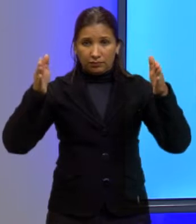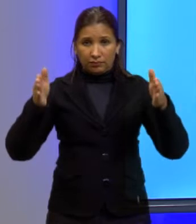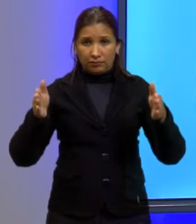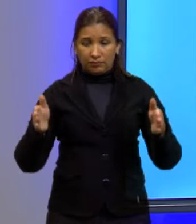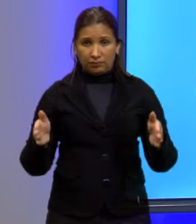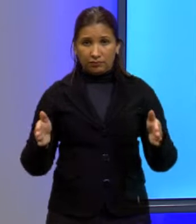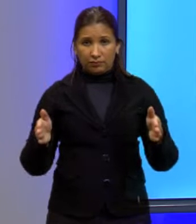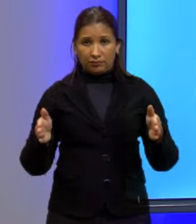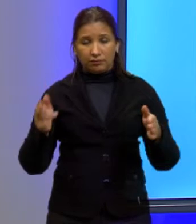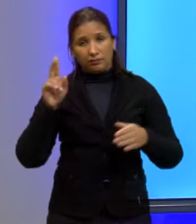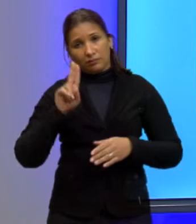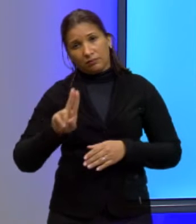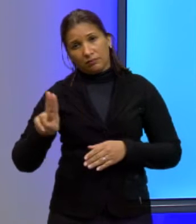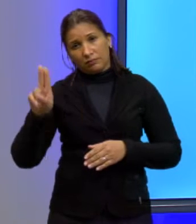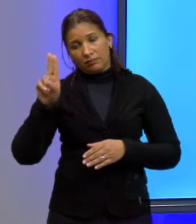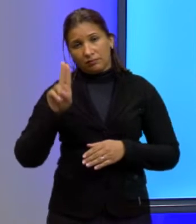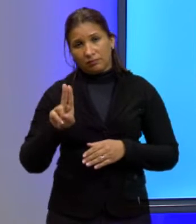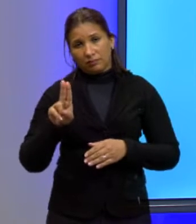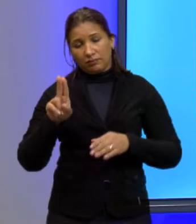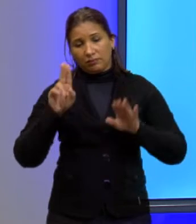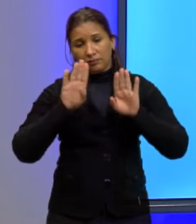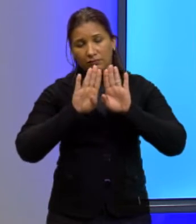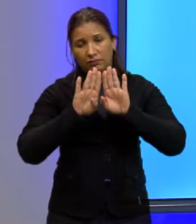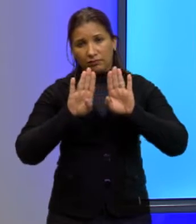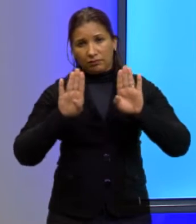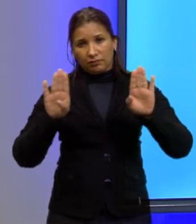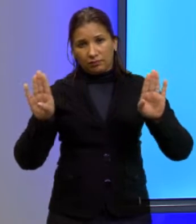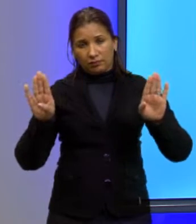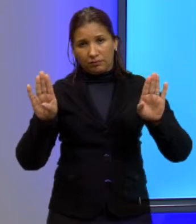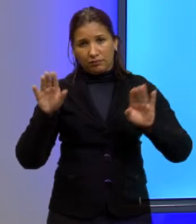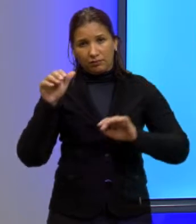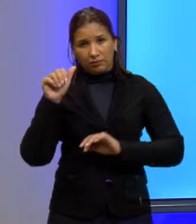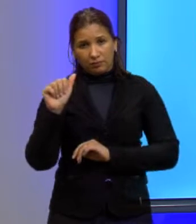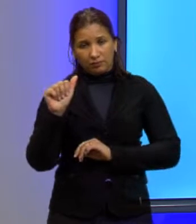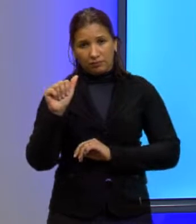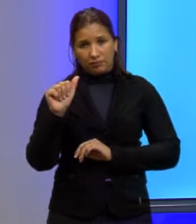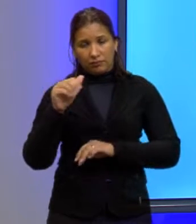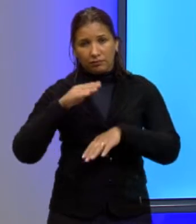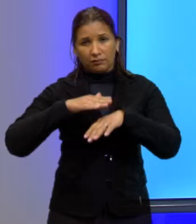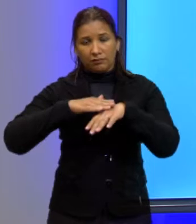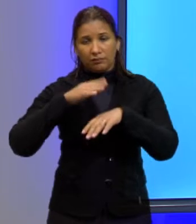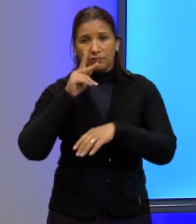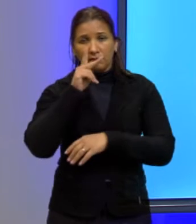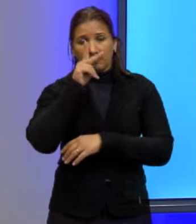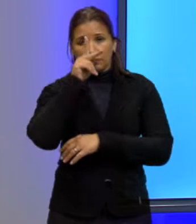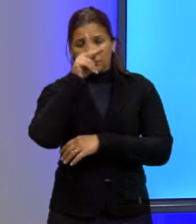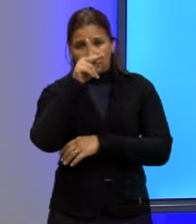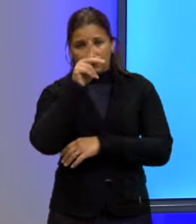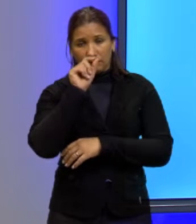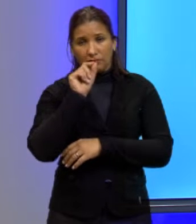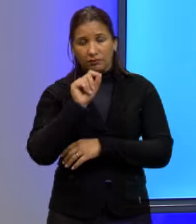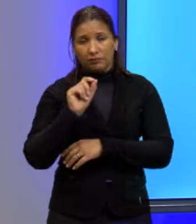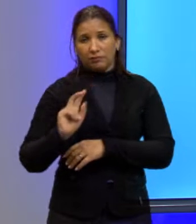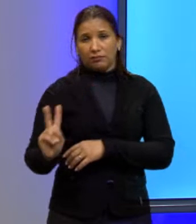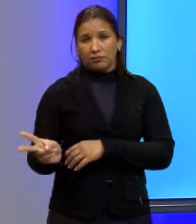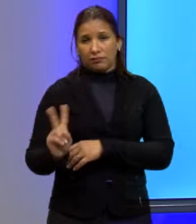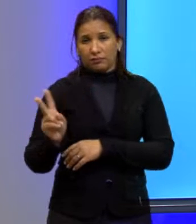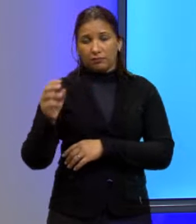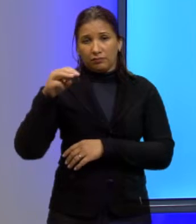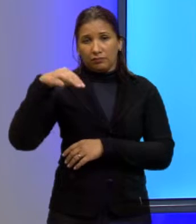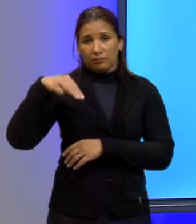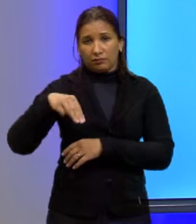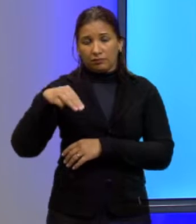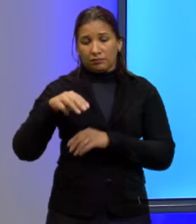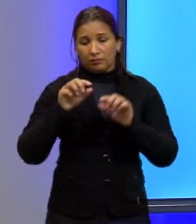será usada uma tela do tipo A, mais resistente, cujo valor do metro linear